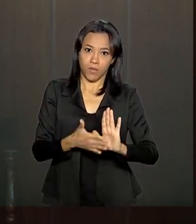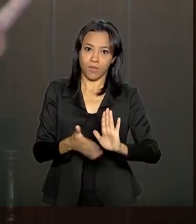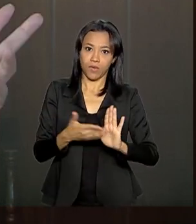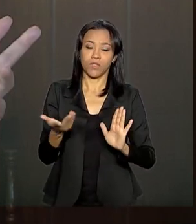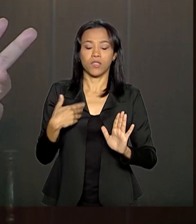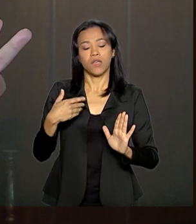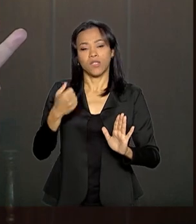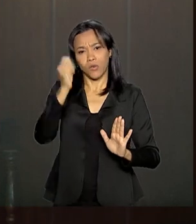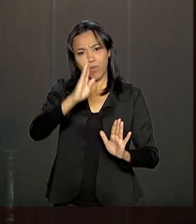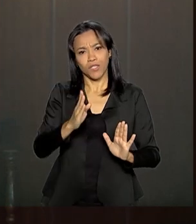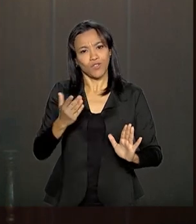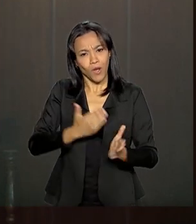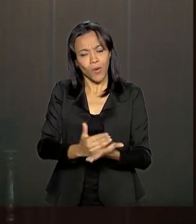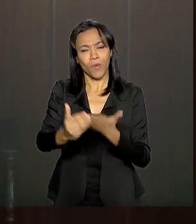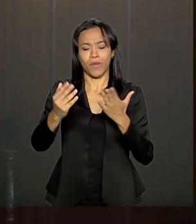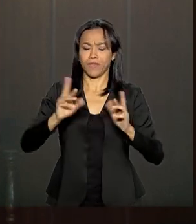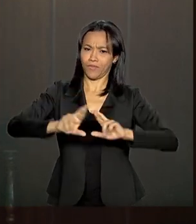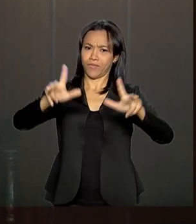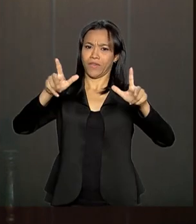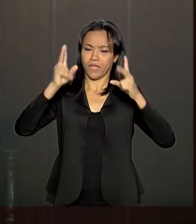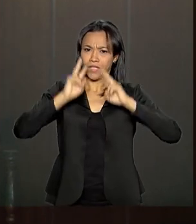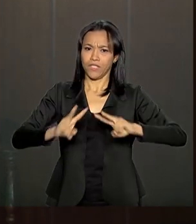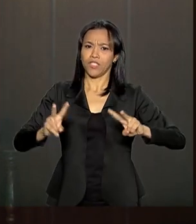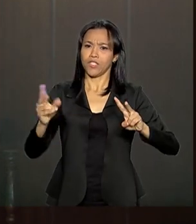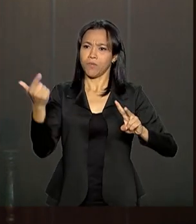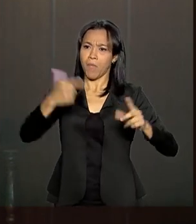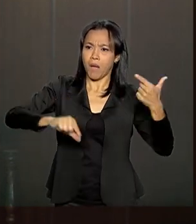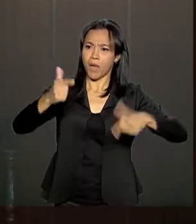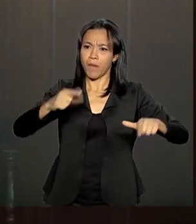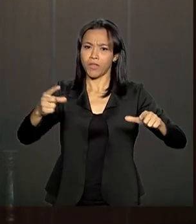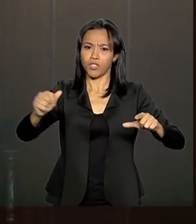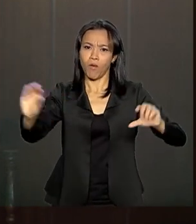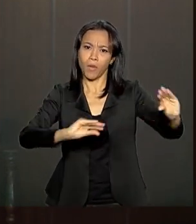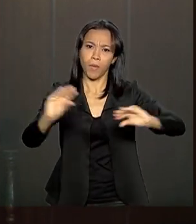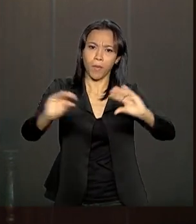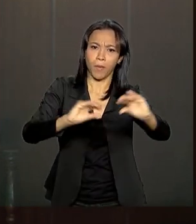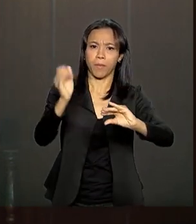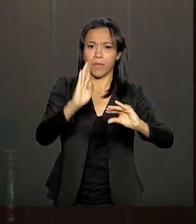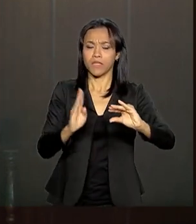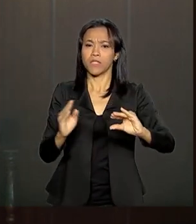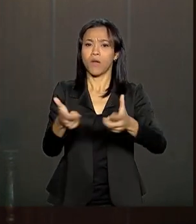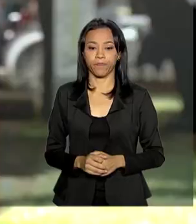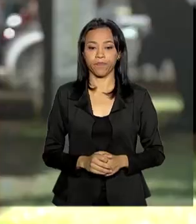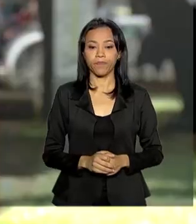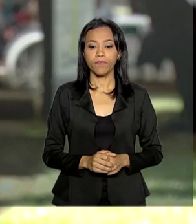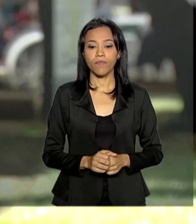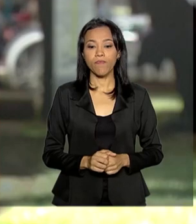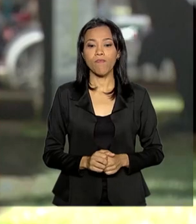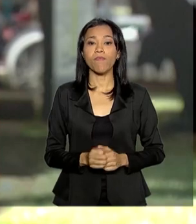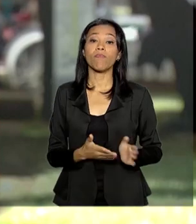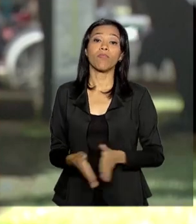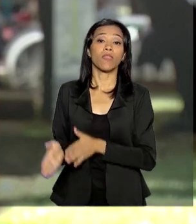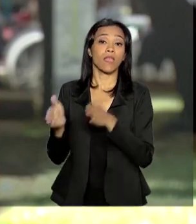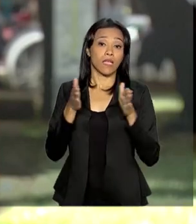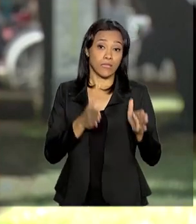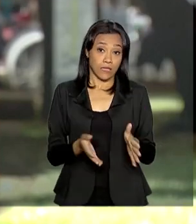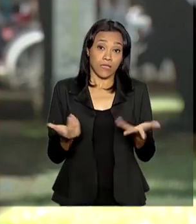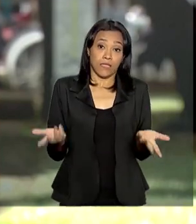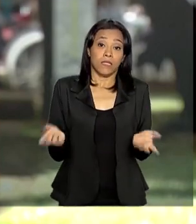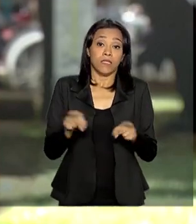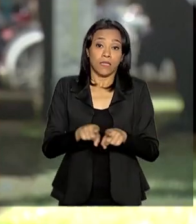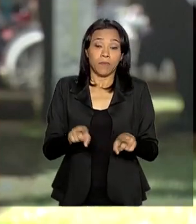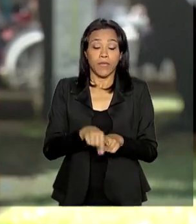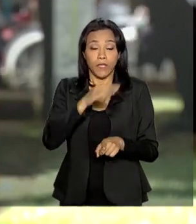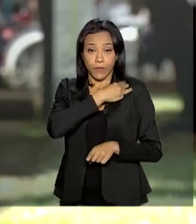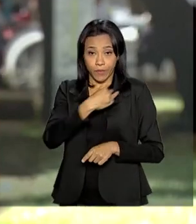já começa com outras perspectivas, já começam ondas de investimento, os empregos já começam a retomar. E o ministro disse ainda